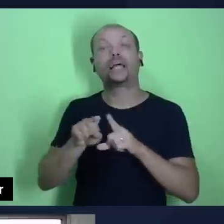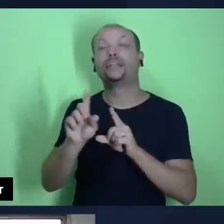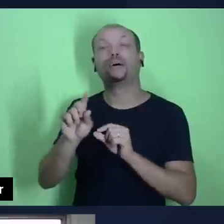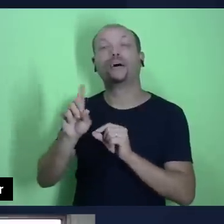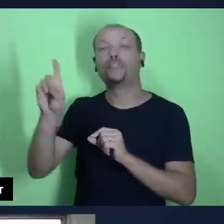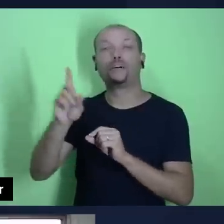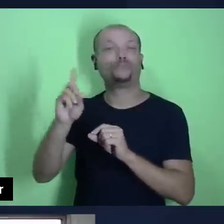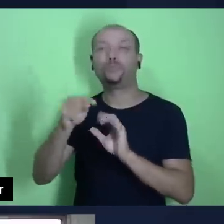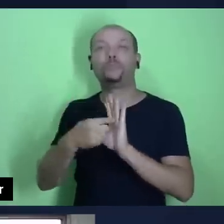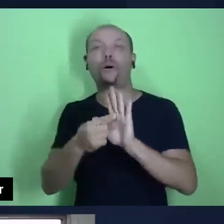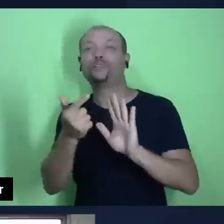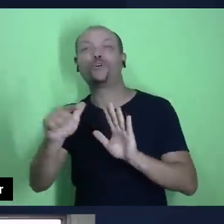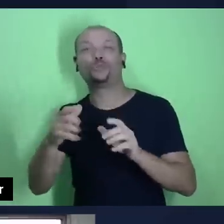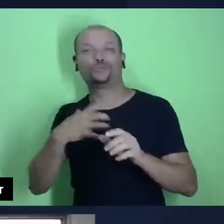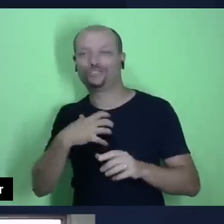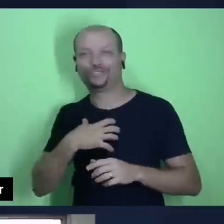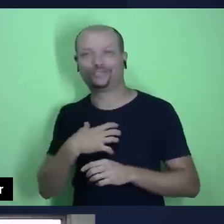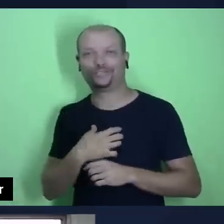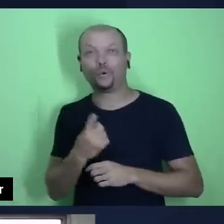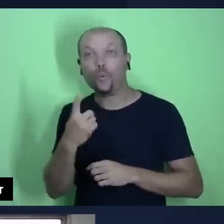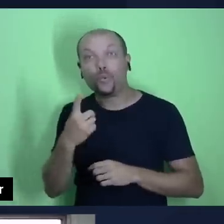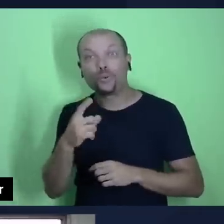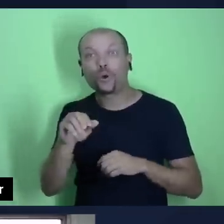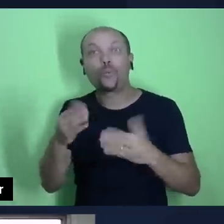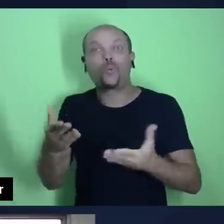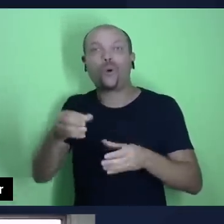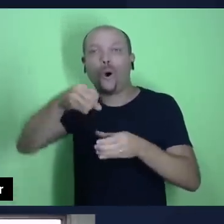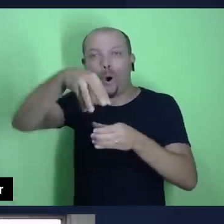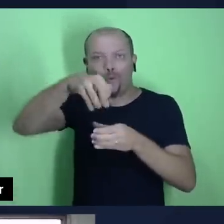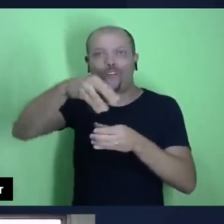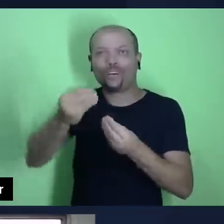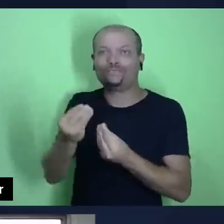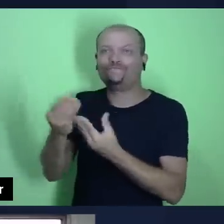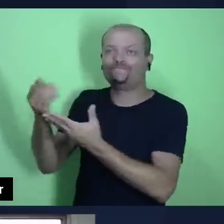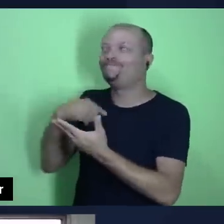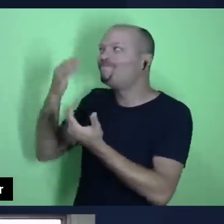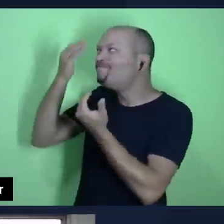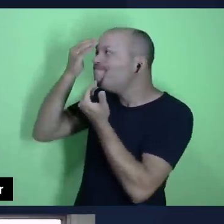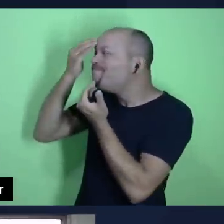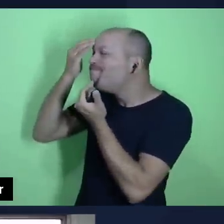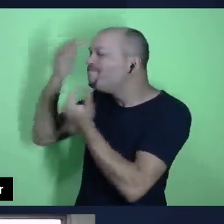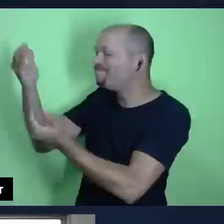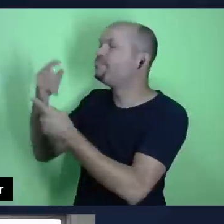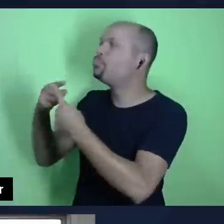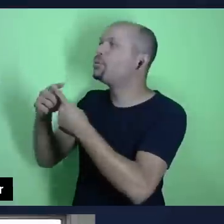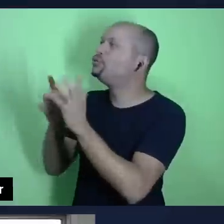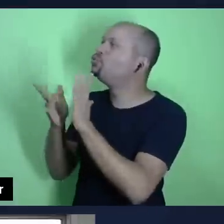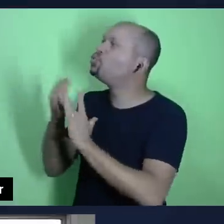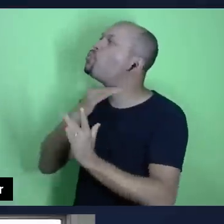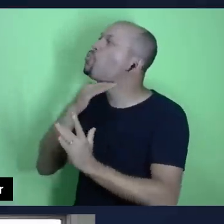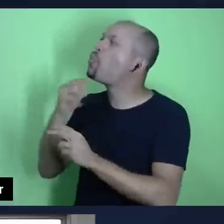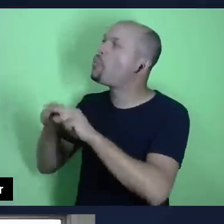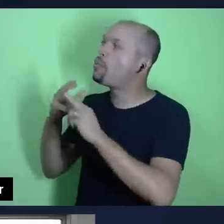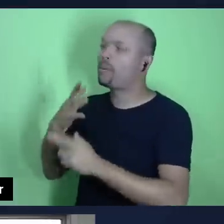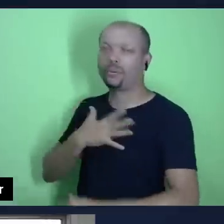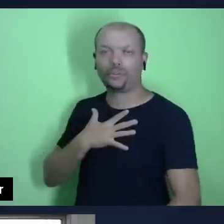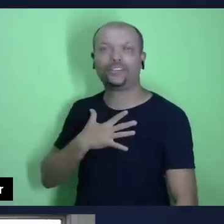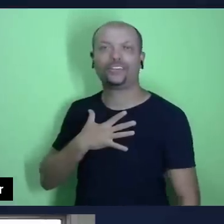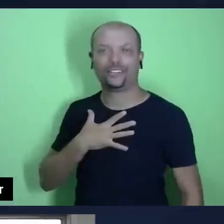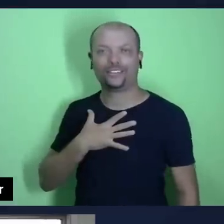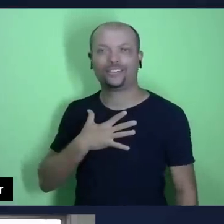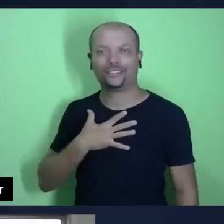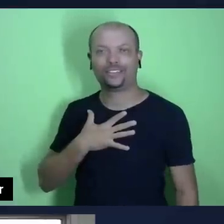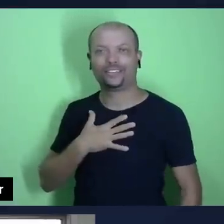maneira. Essa é a única maneira que eu tenho pra mostrar que eu sou grato pela morte de Cristo na cruz do Calvário